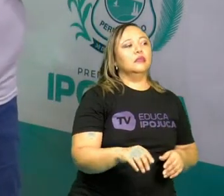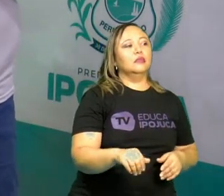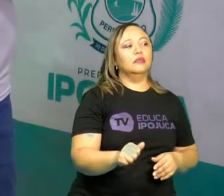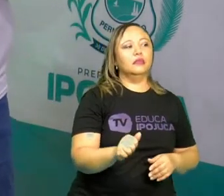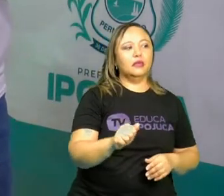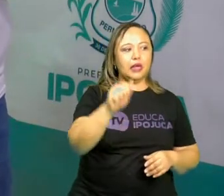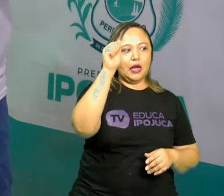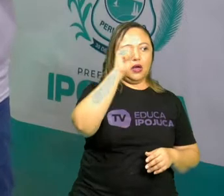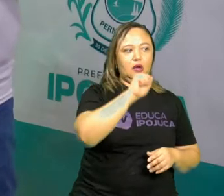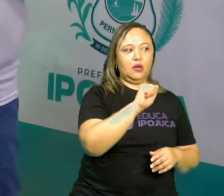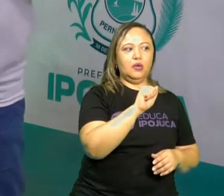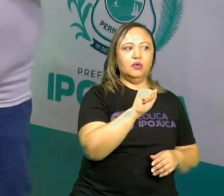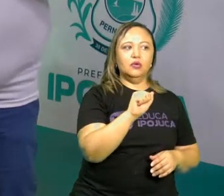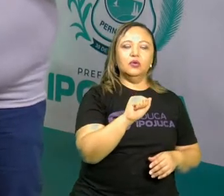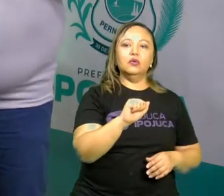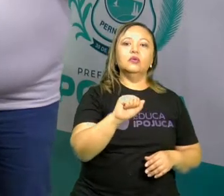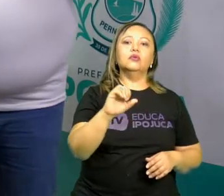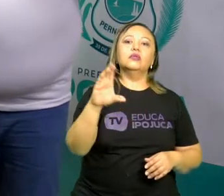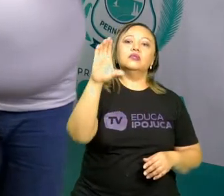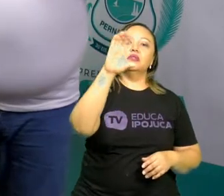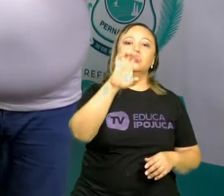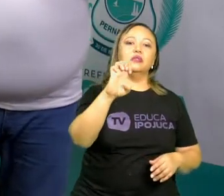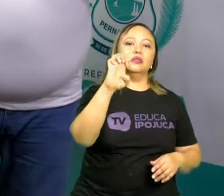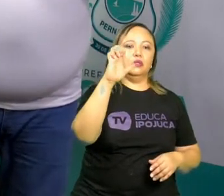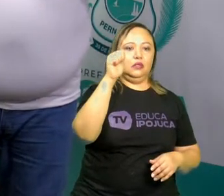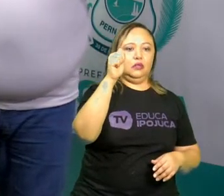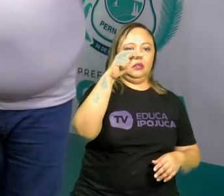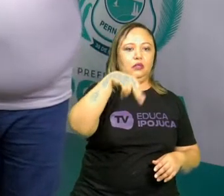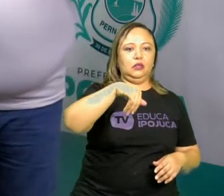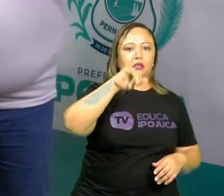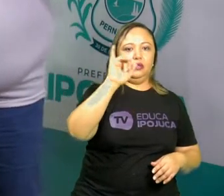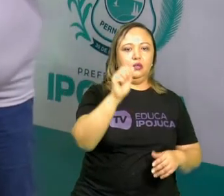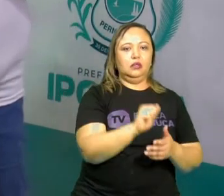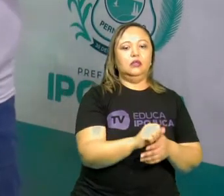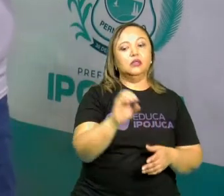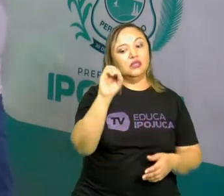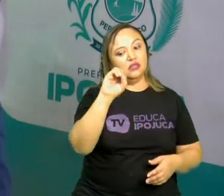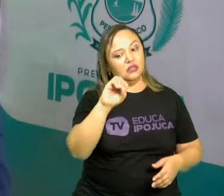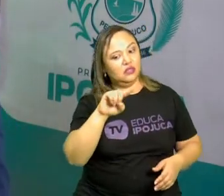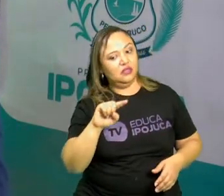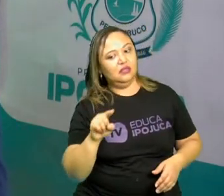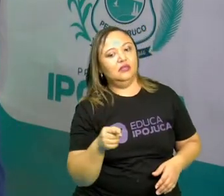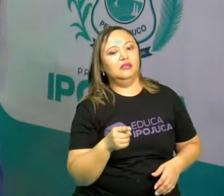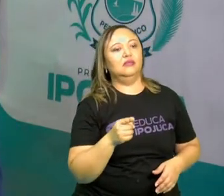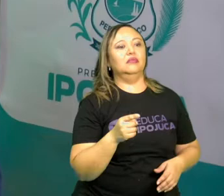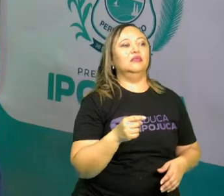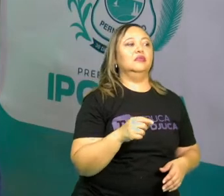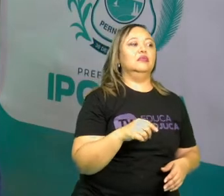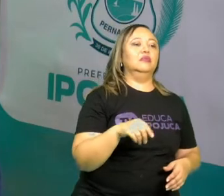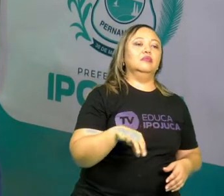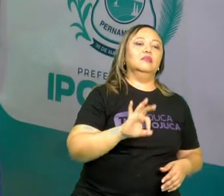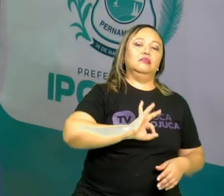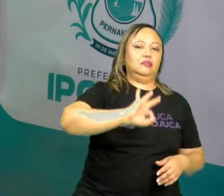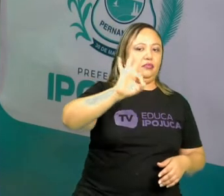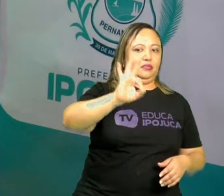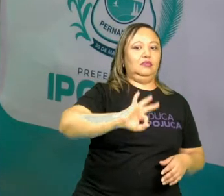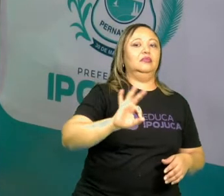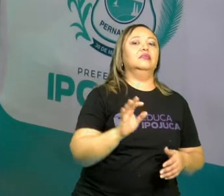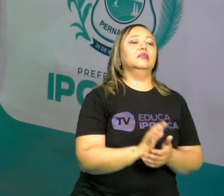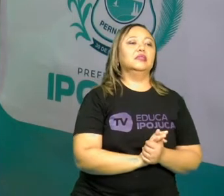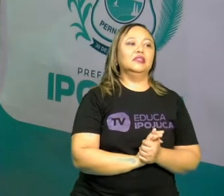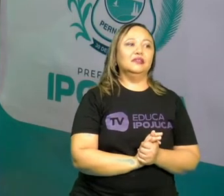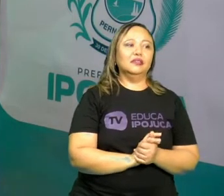menos habitantes, 0,5% da população mundial concentrada nesse continente.